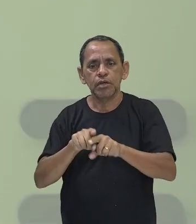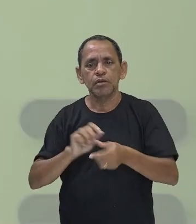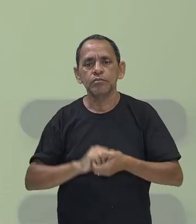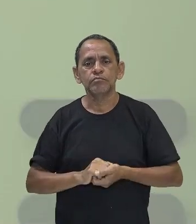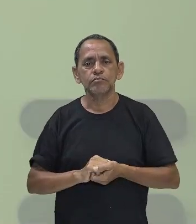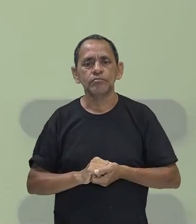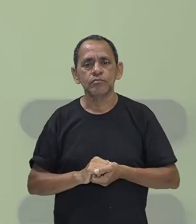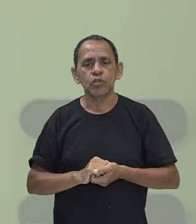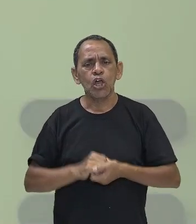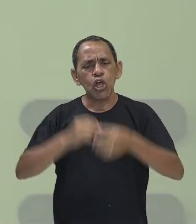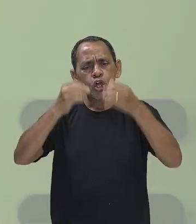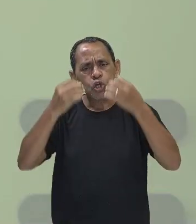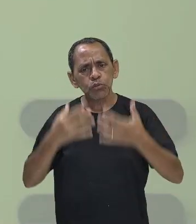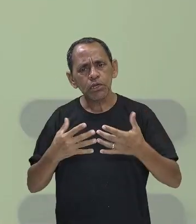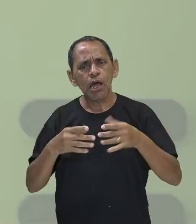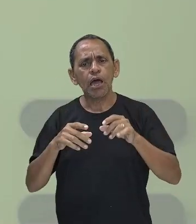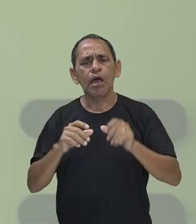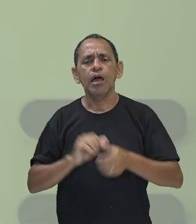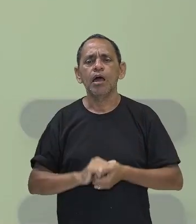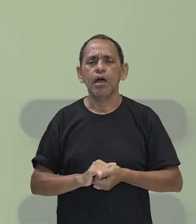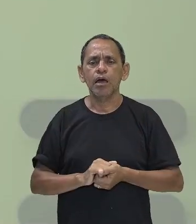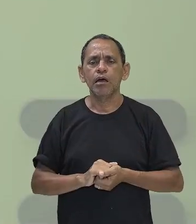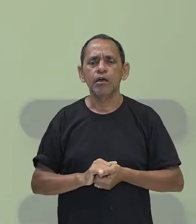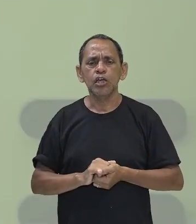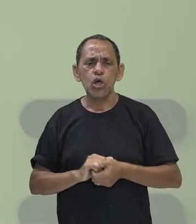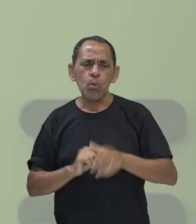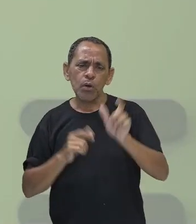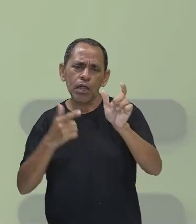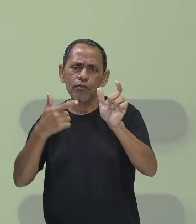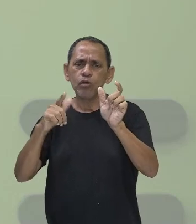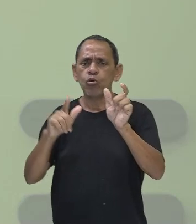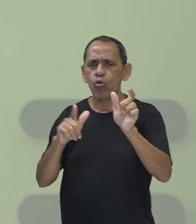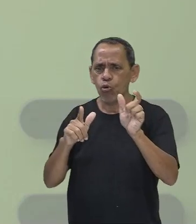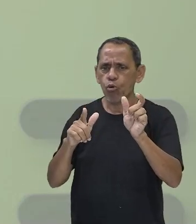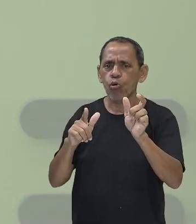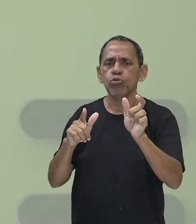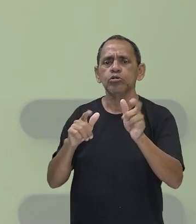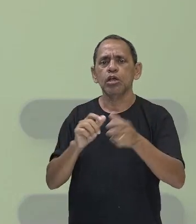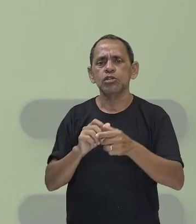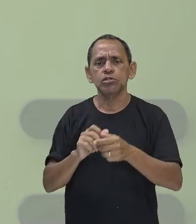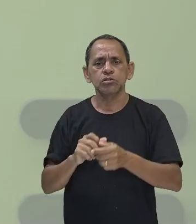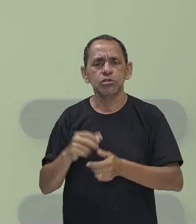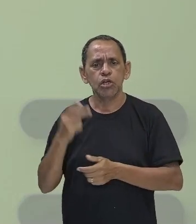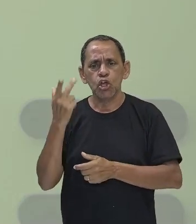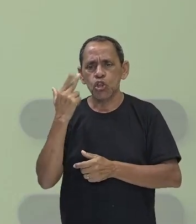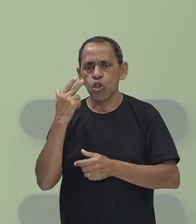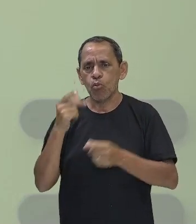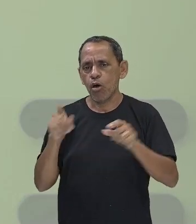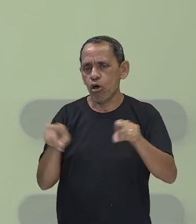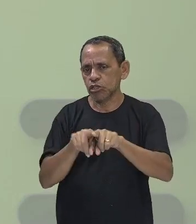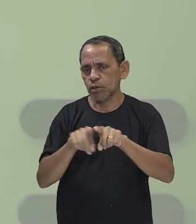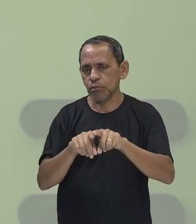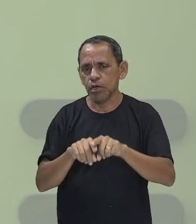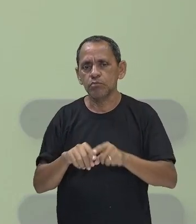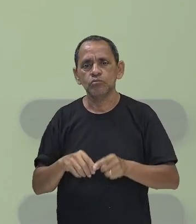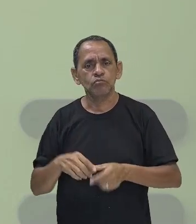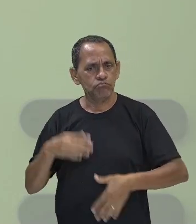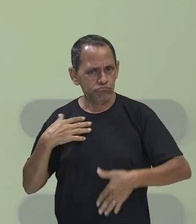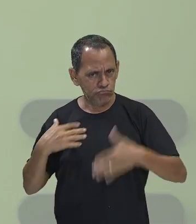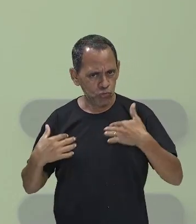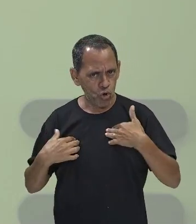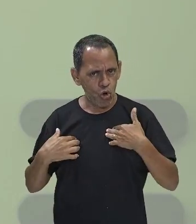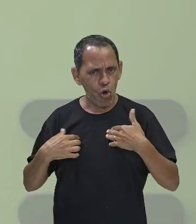em outras palavras, em termos não tão técnicos, que o nosso corpo, dependendo da